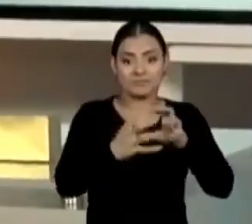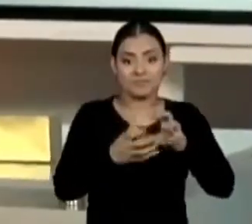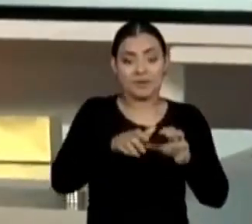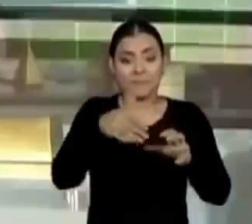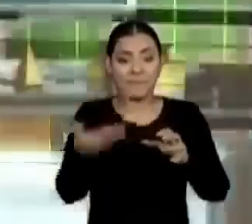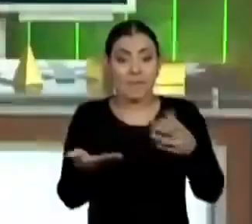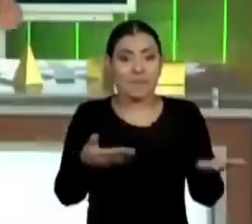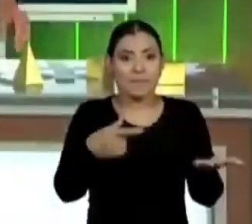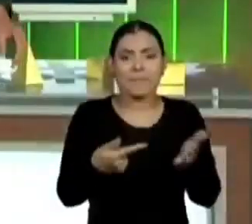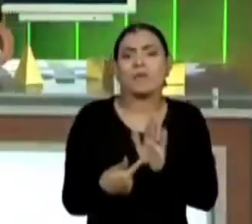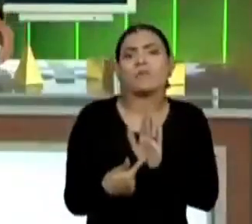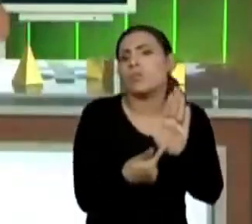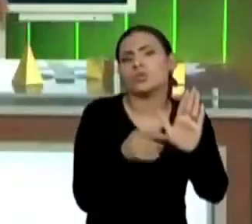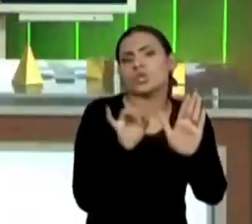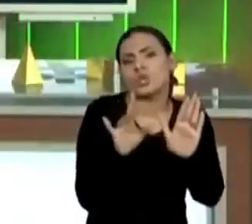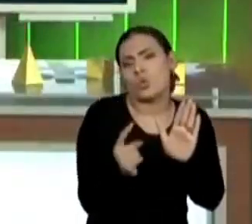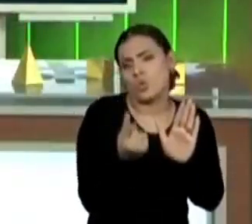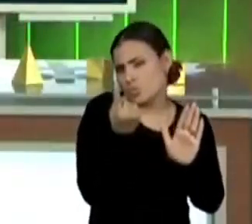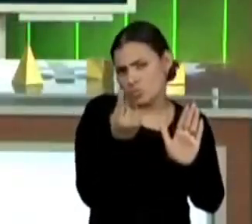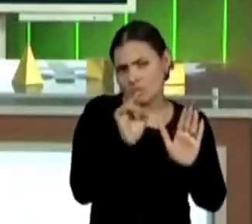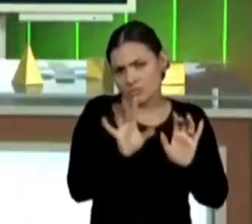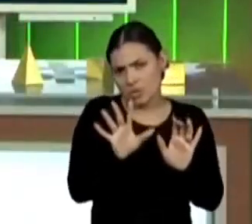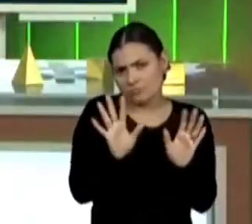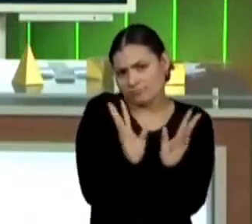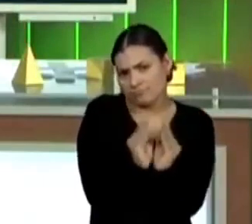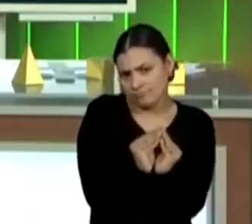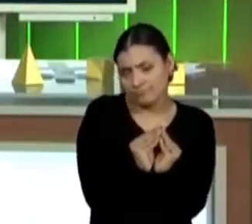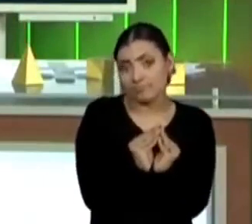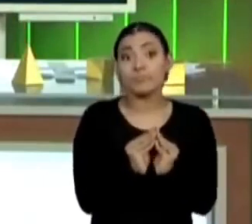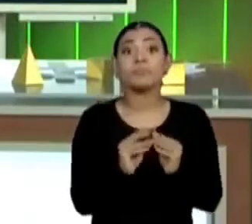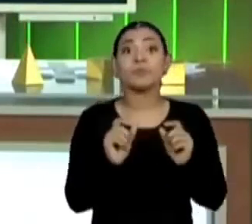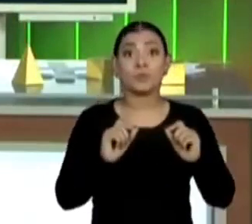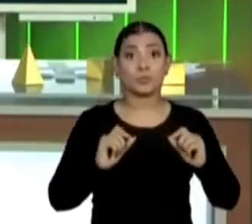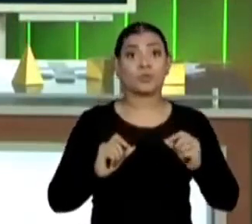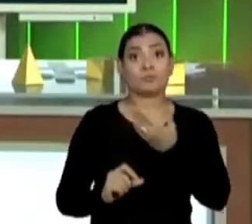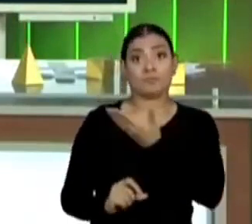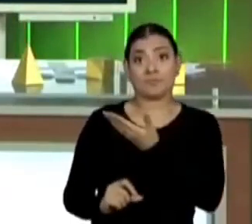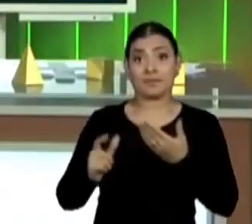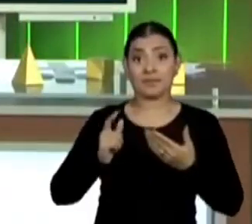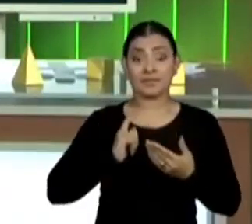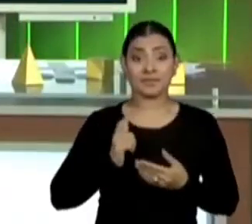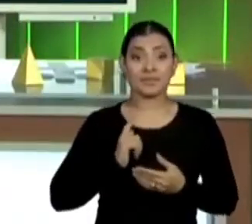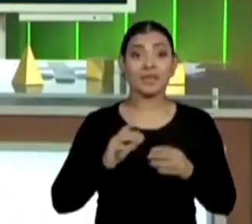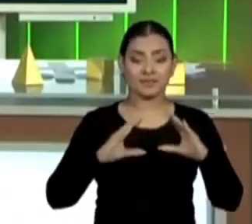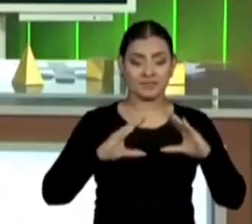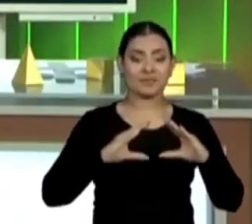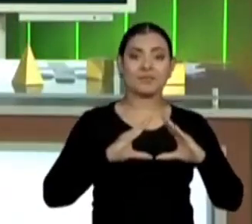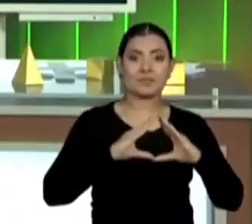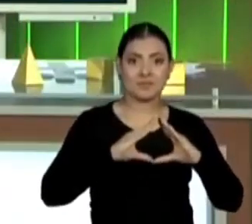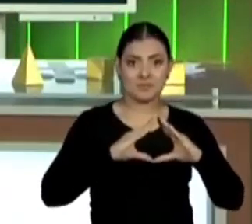apenas uma. Eu vou mostrar apenas a da pirâmide de base pentagonal,